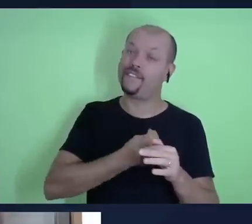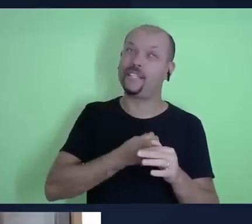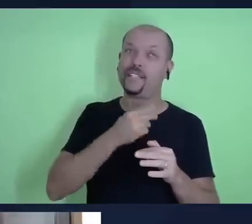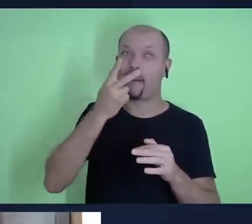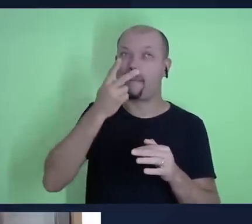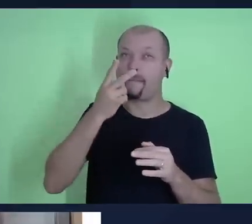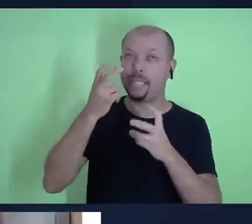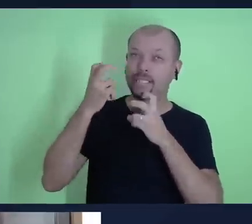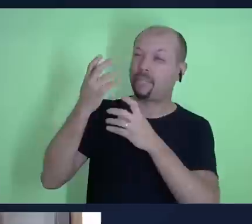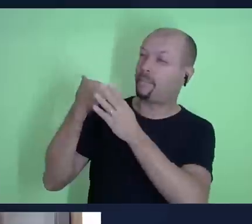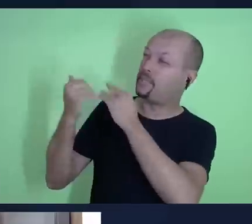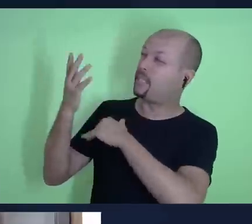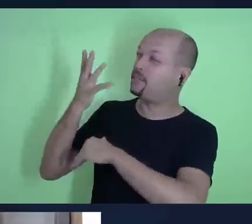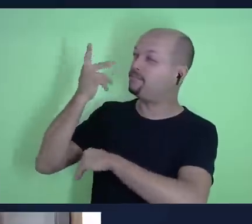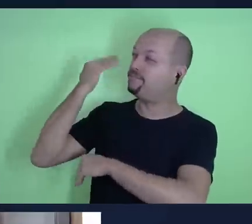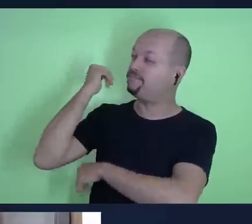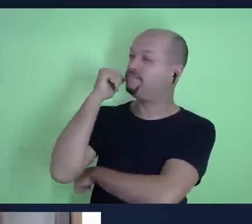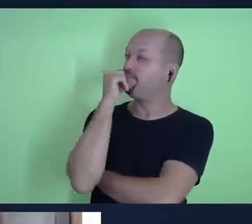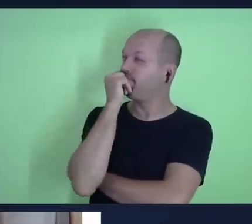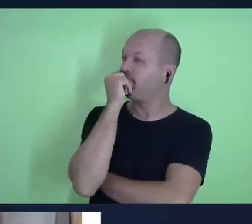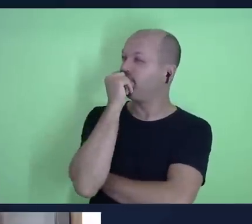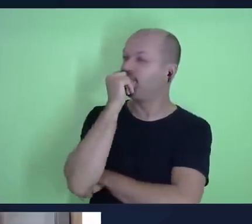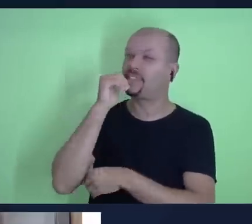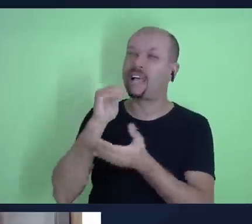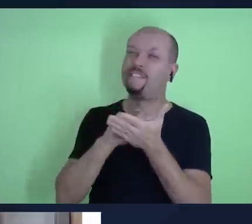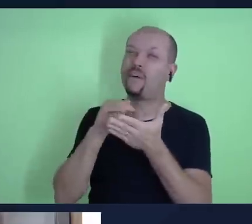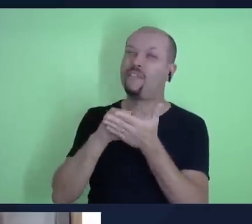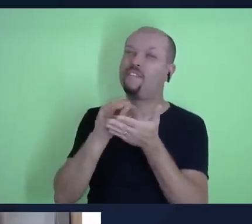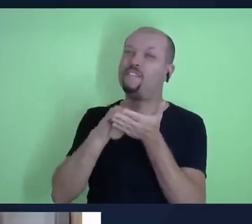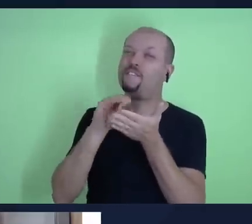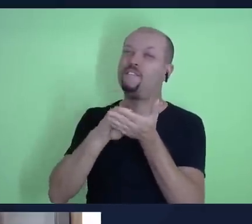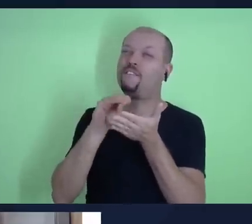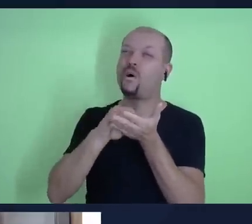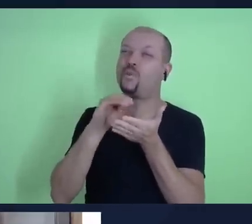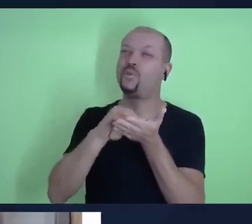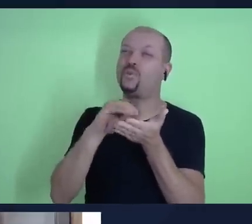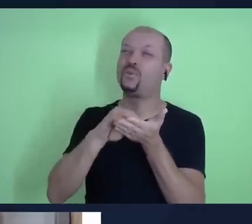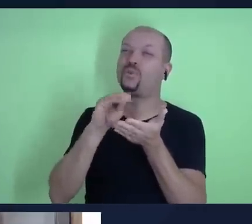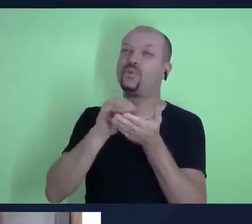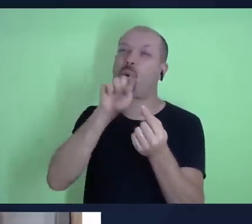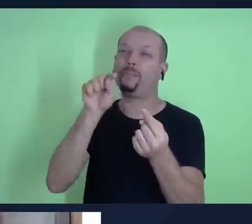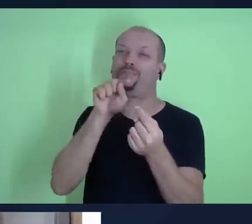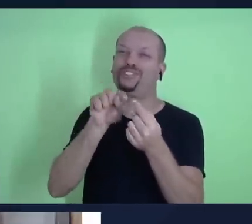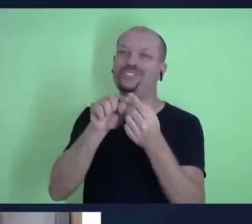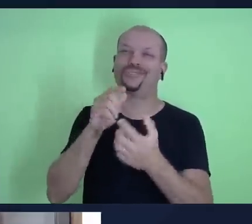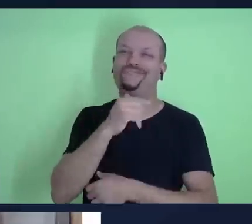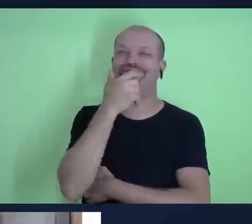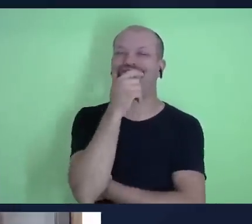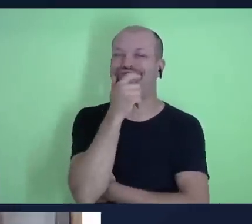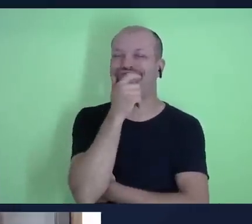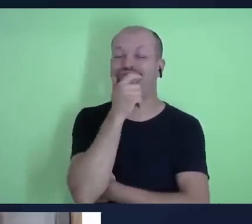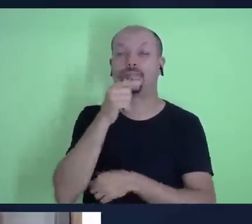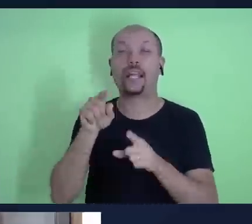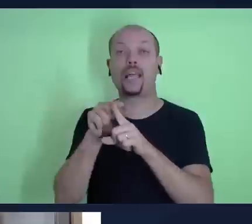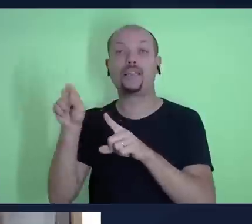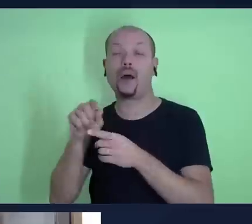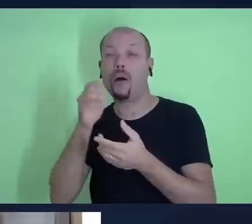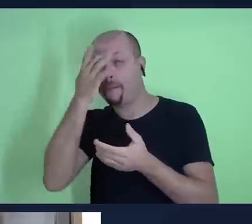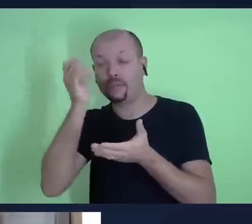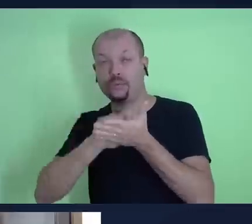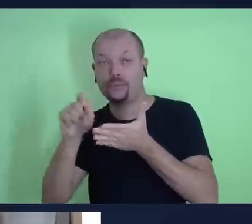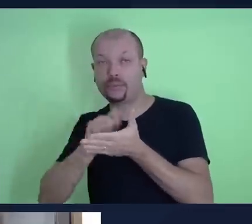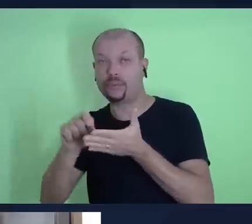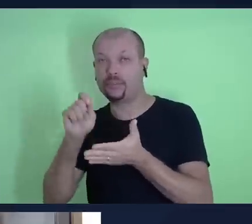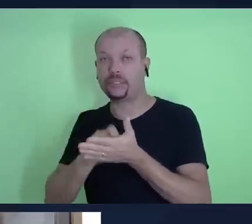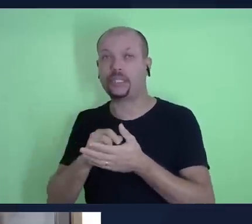e perceber que faltou sentido na vida da gente, né? Ele até recomenda que a gente, quando